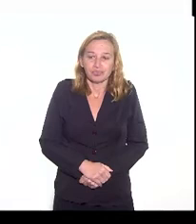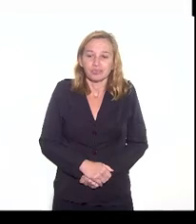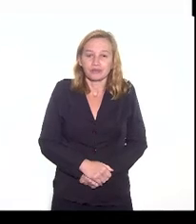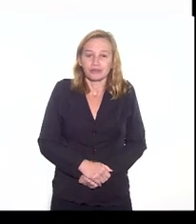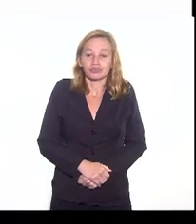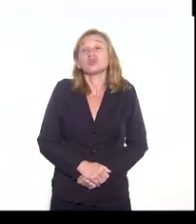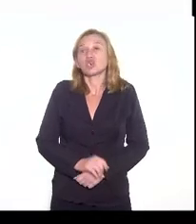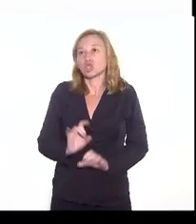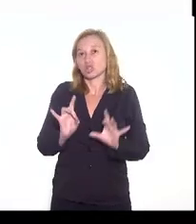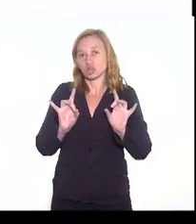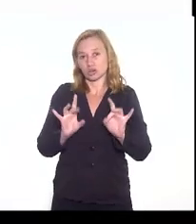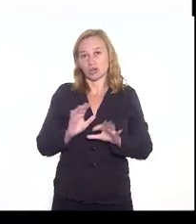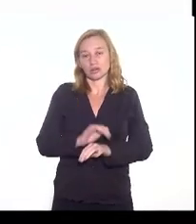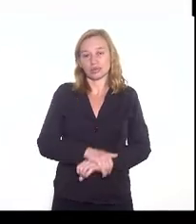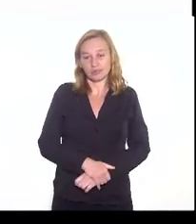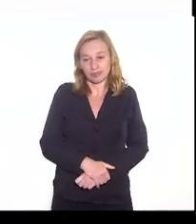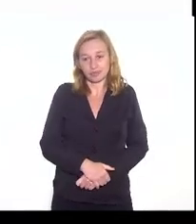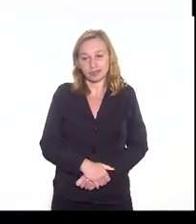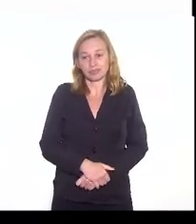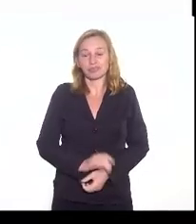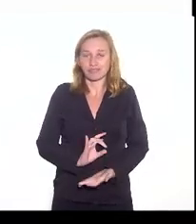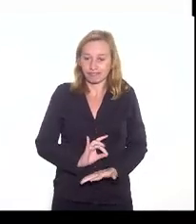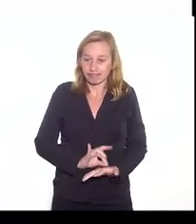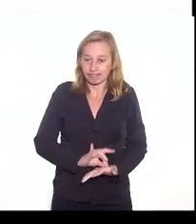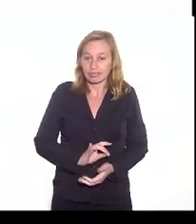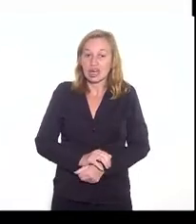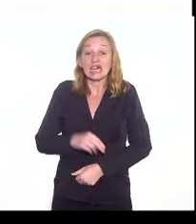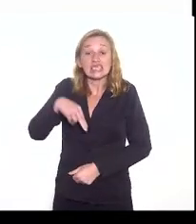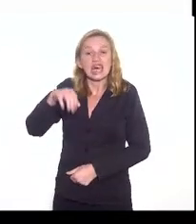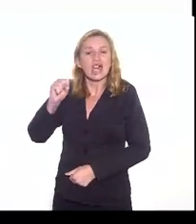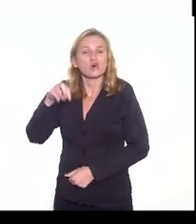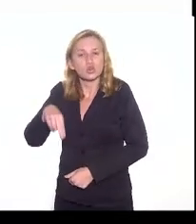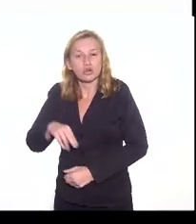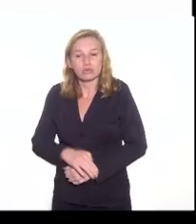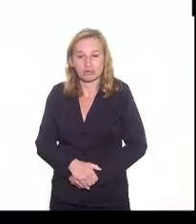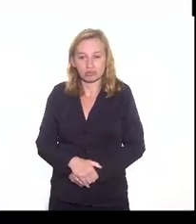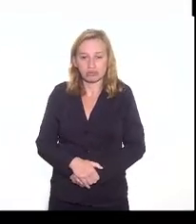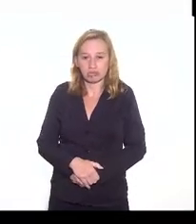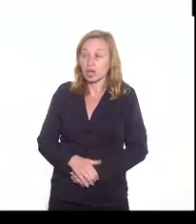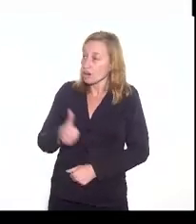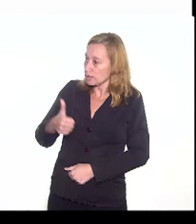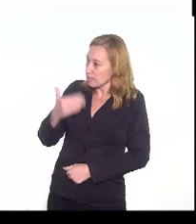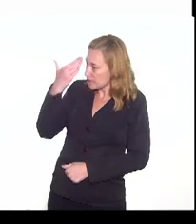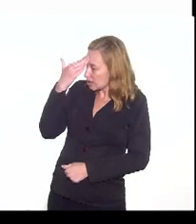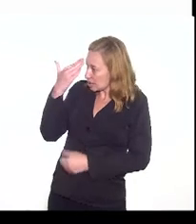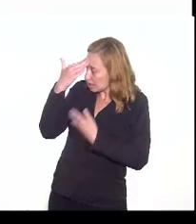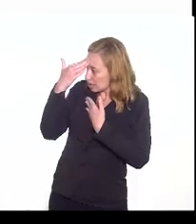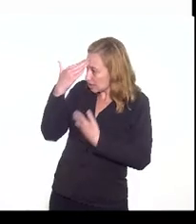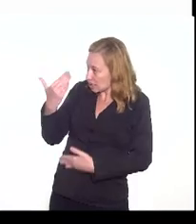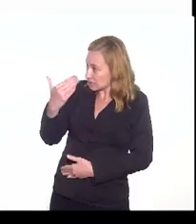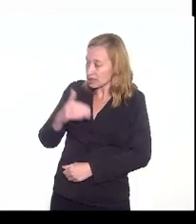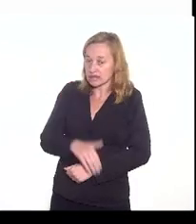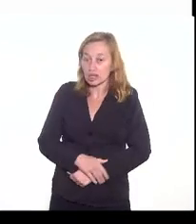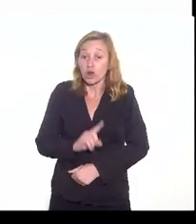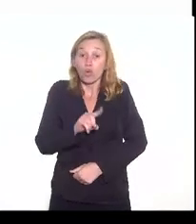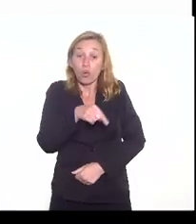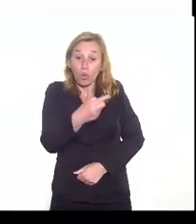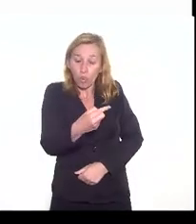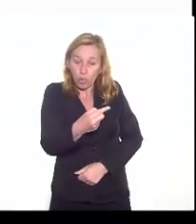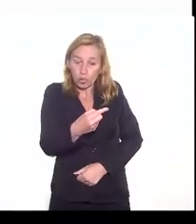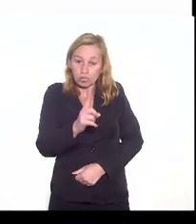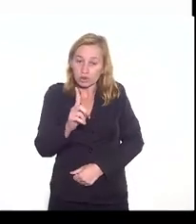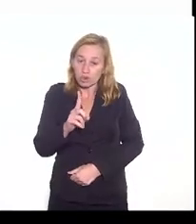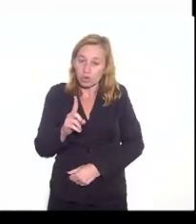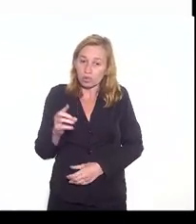era isso, na realidade. Ó, Nelson, eu primeiro te agradecer... Os outros a gente não botou, os